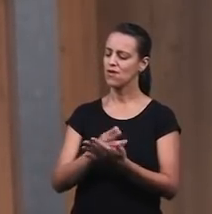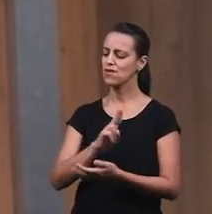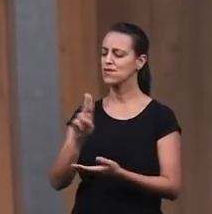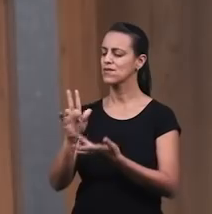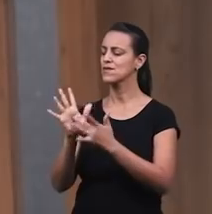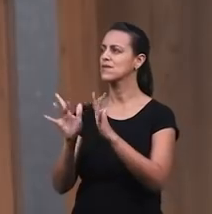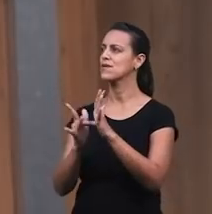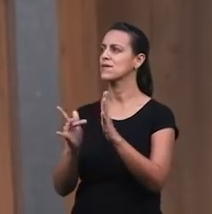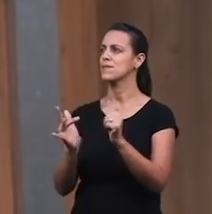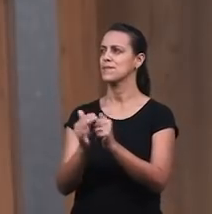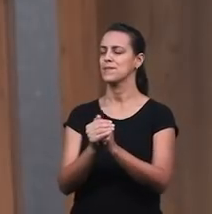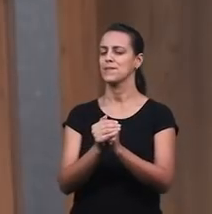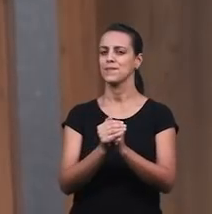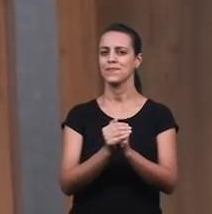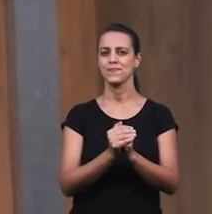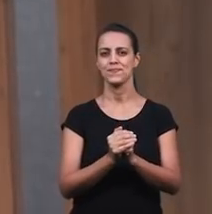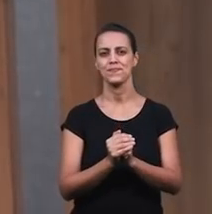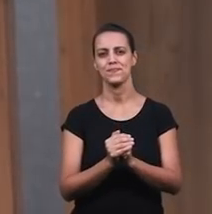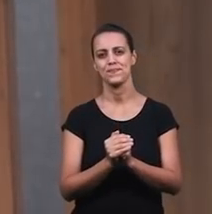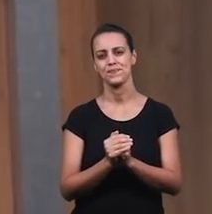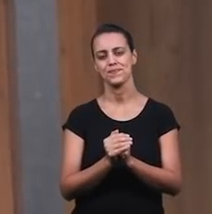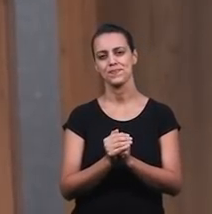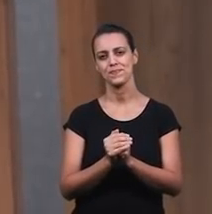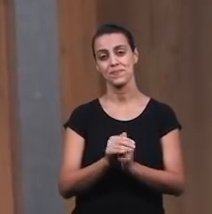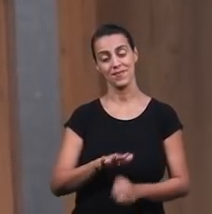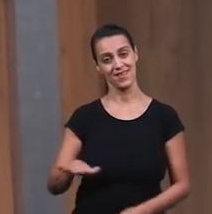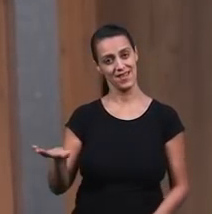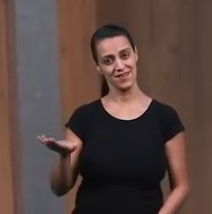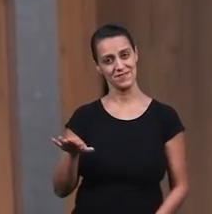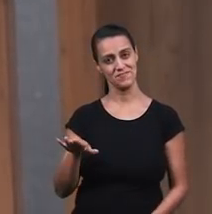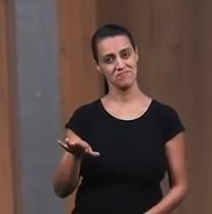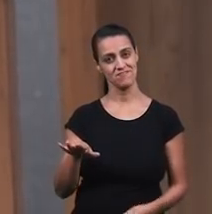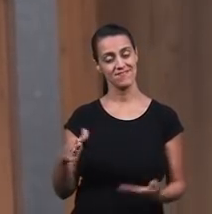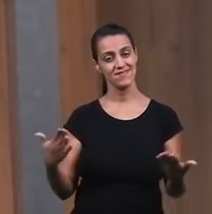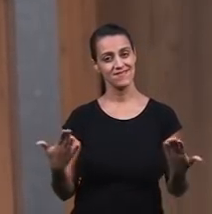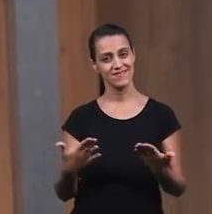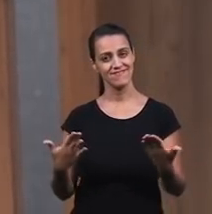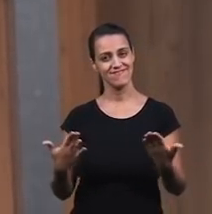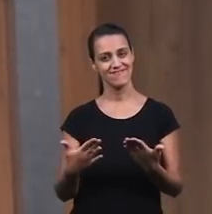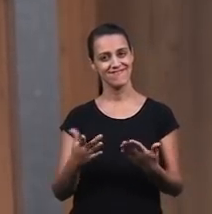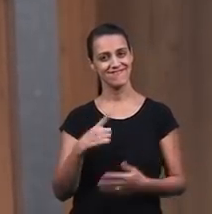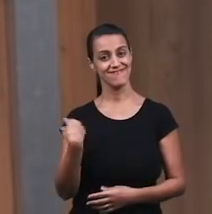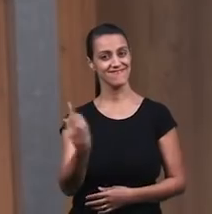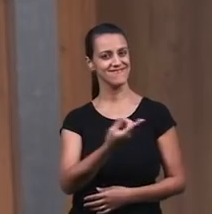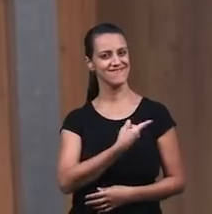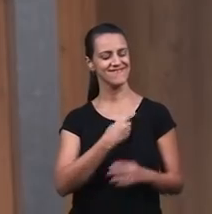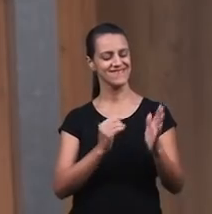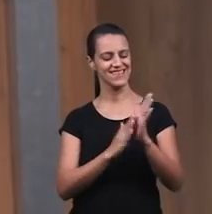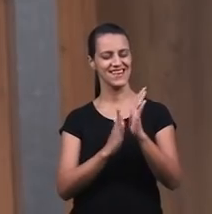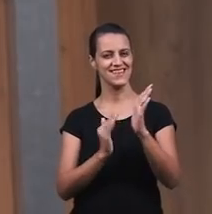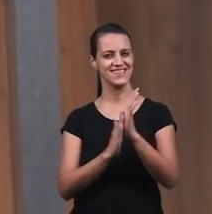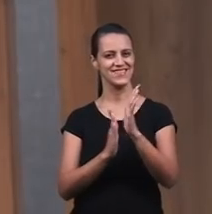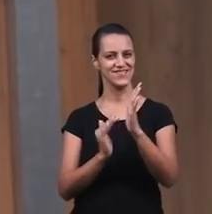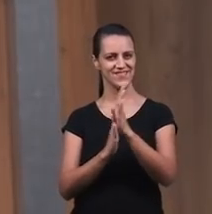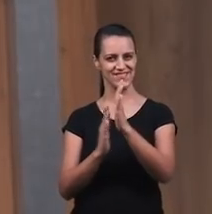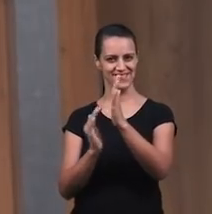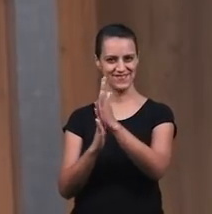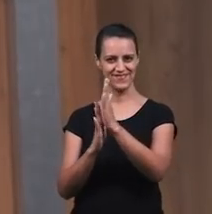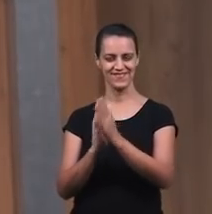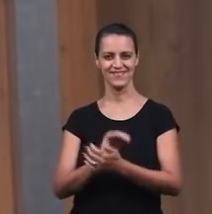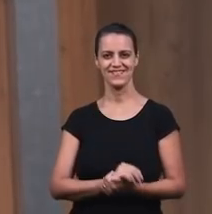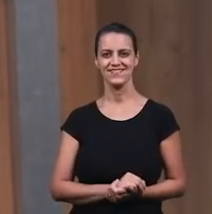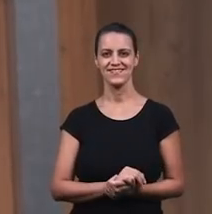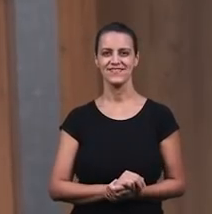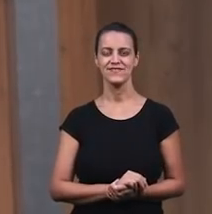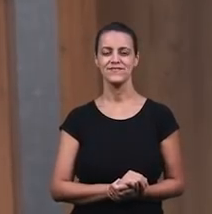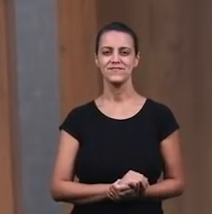de Jesus, amém Intermediários, agora nós vamos cantar um louvor É Teu sangue, meu